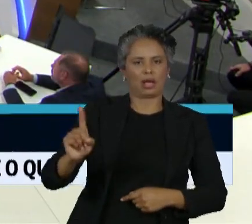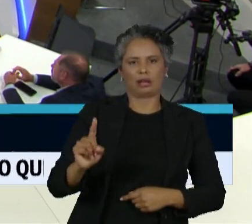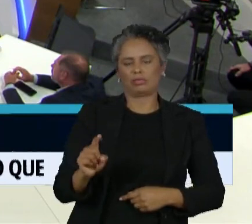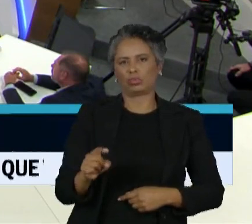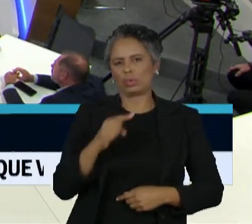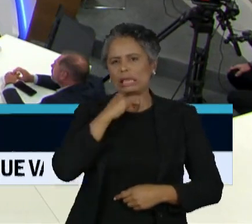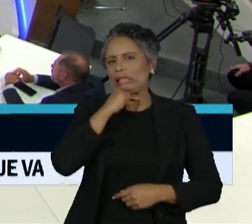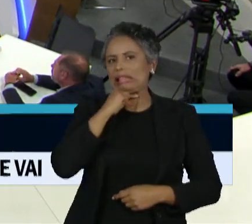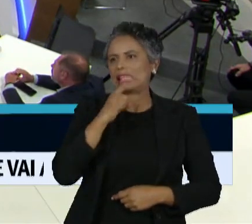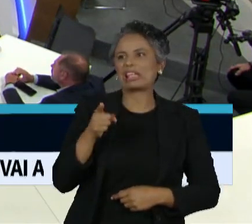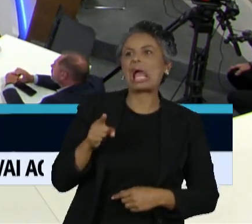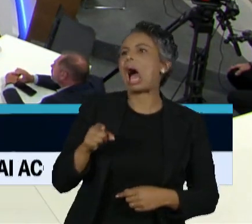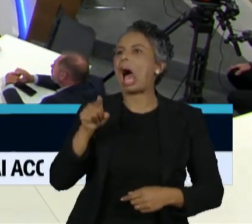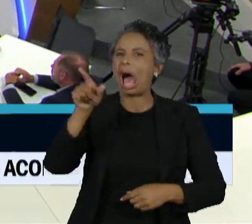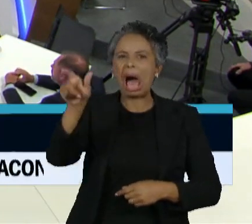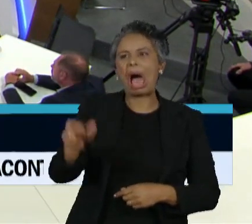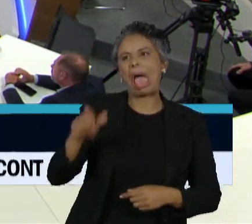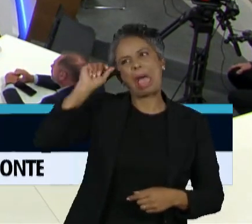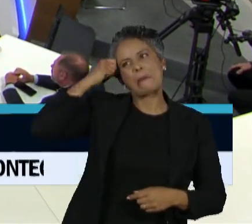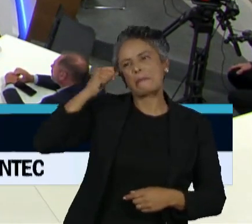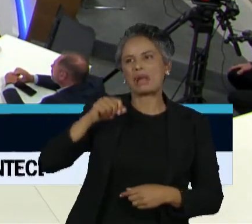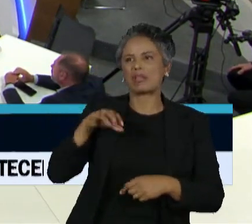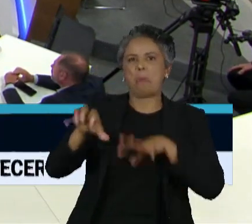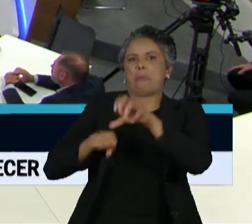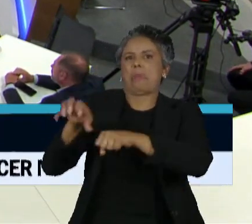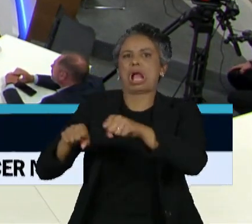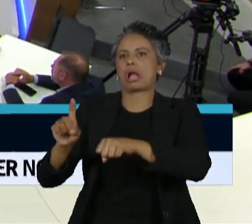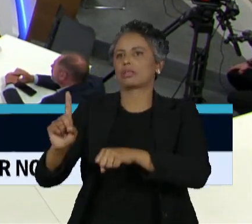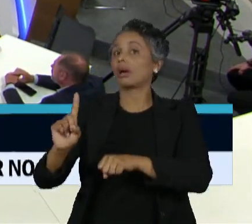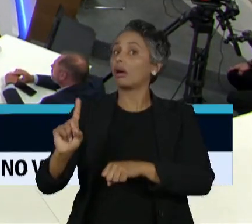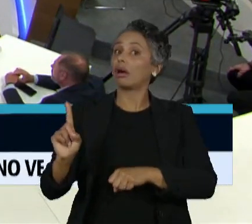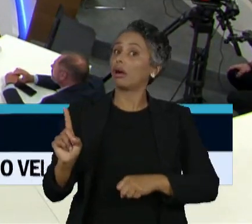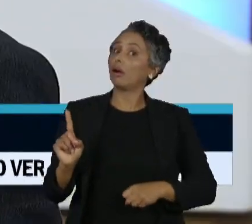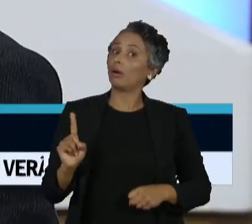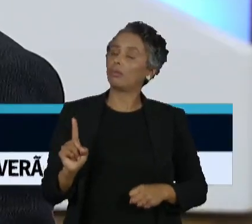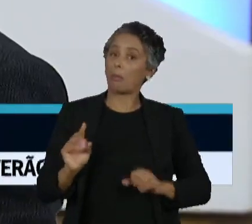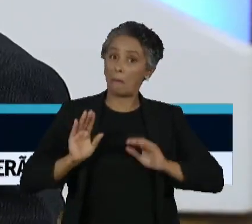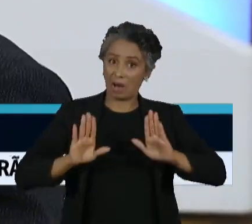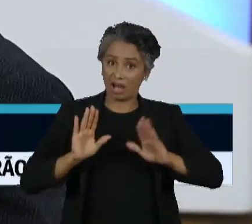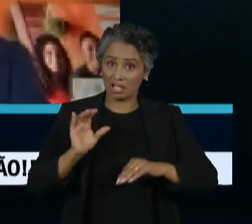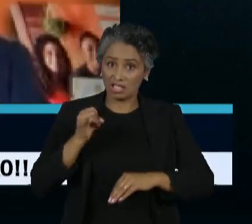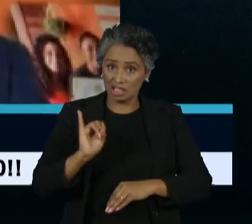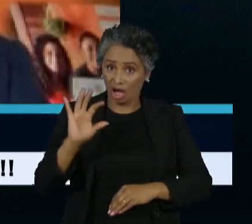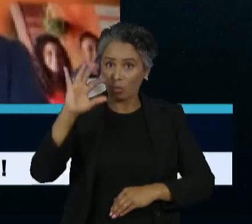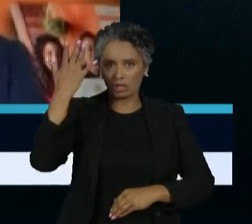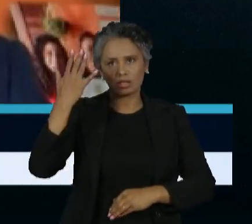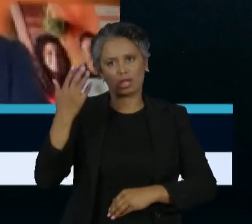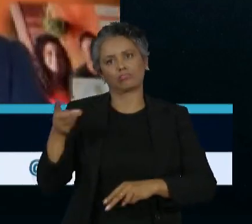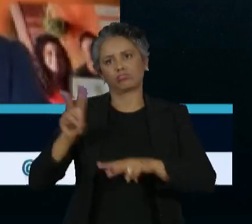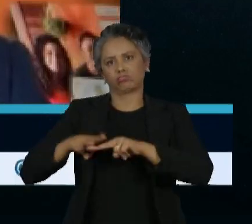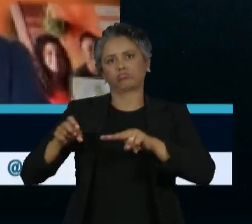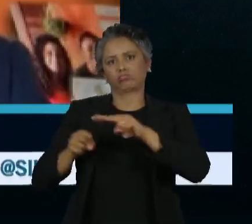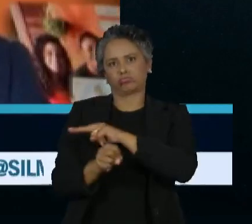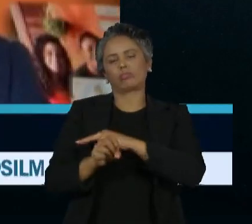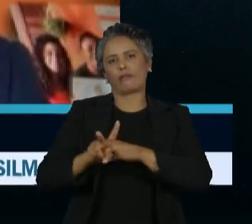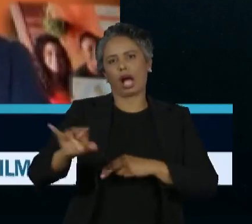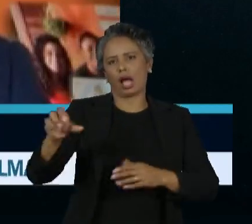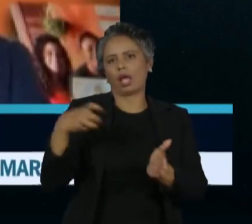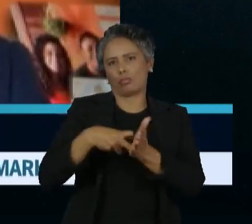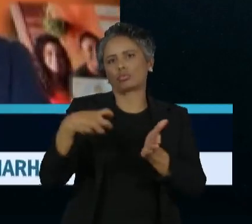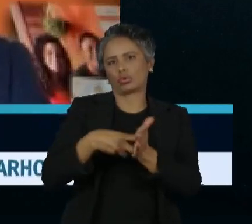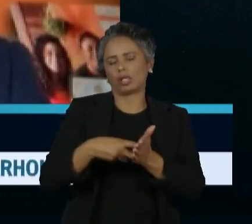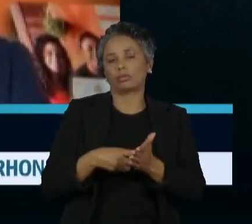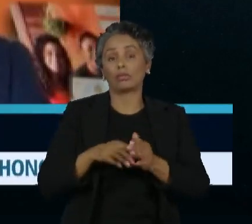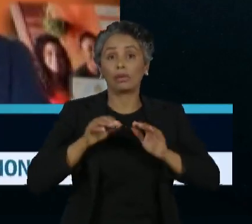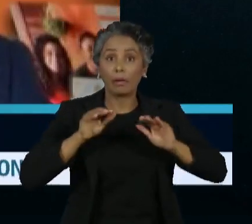tratado de maneira distinta pelo fato de ser negro. Isso eu garanto. E se acontecer, vai ser severamente punido. Para o ouvidor das polícias de São